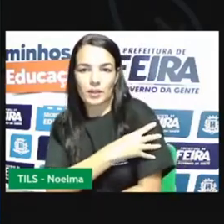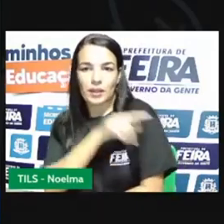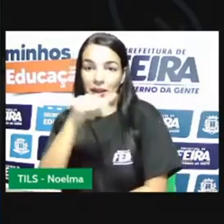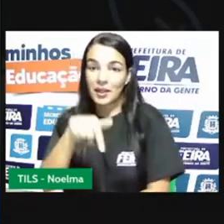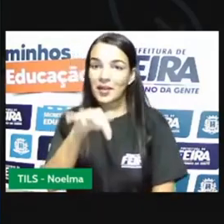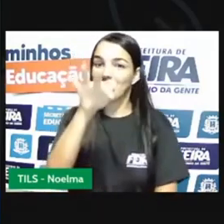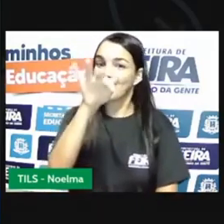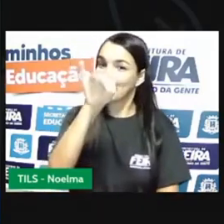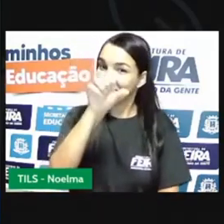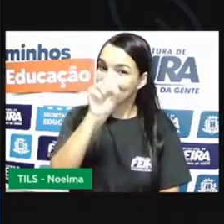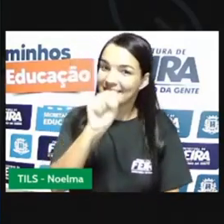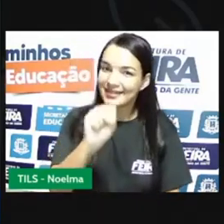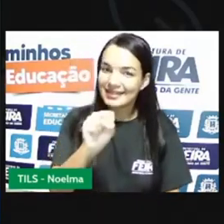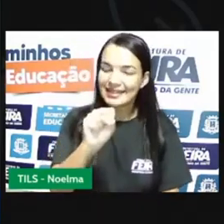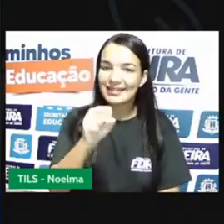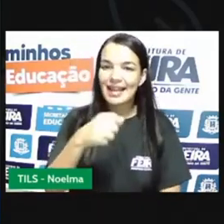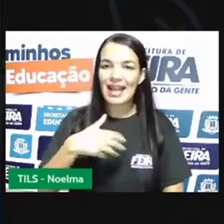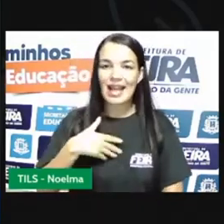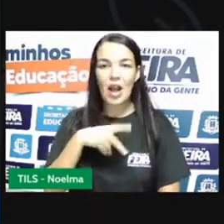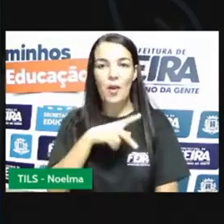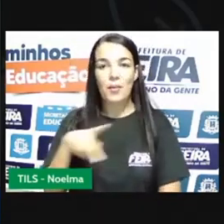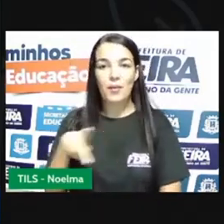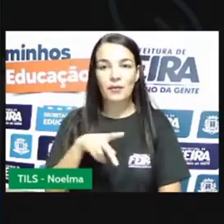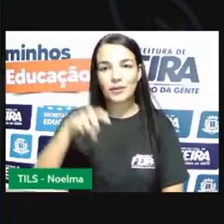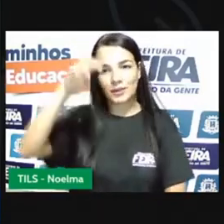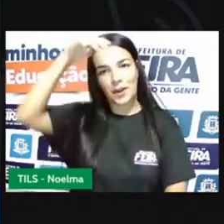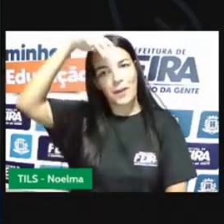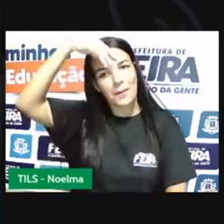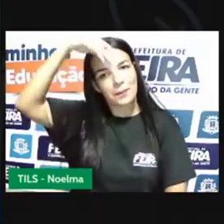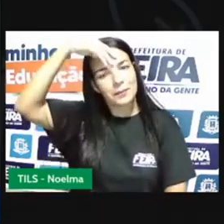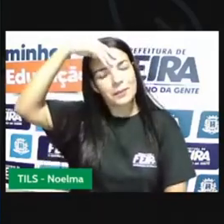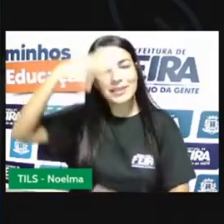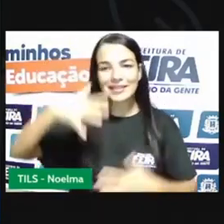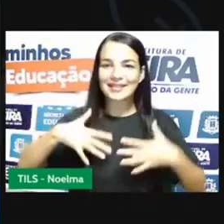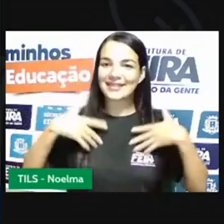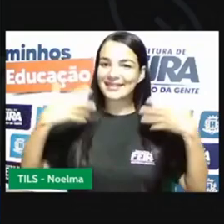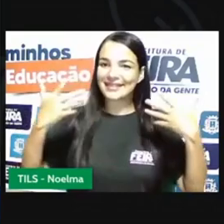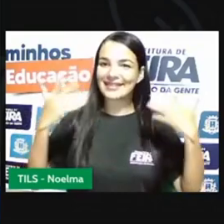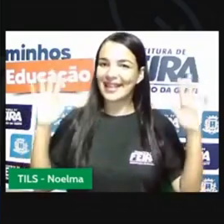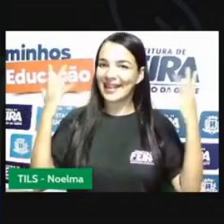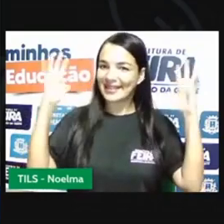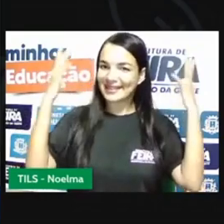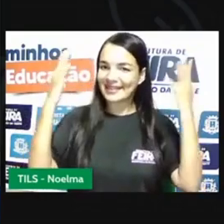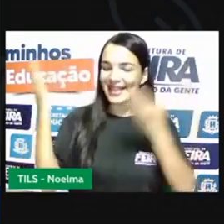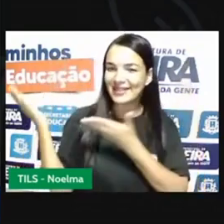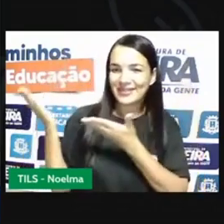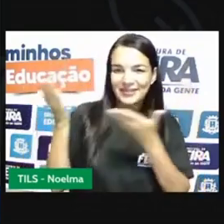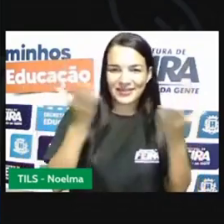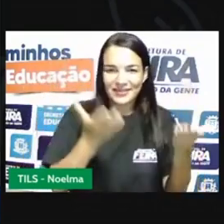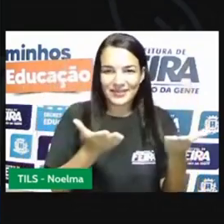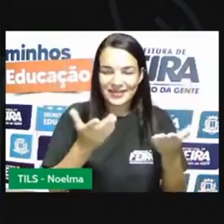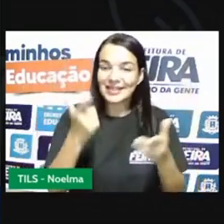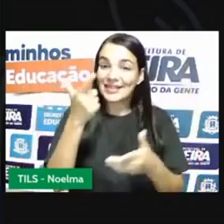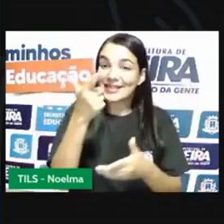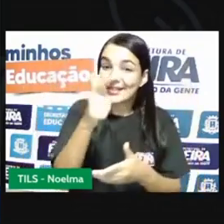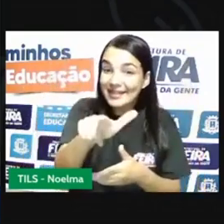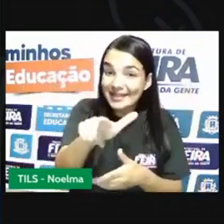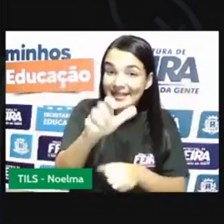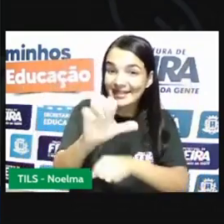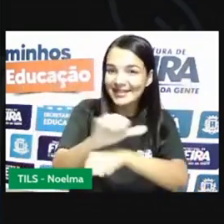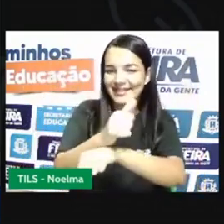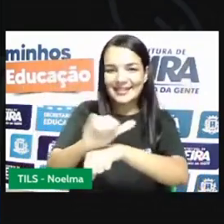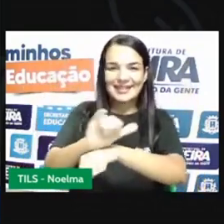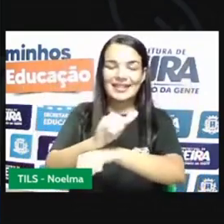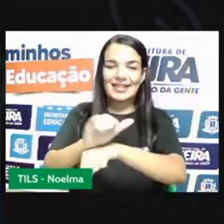Espera de Santana. Eu sou a professora Amite e é com enorme alegria que a gente recebe vocês aqui mais uma vez no nosso